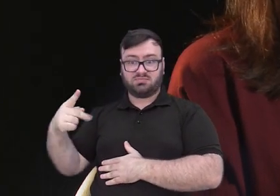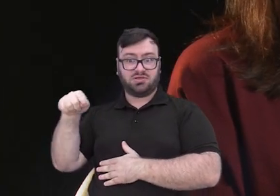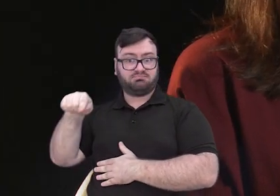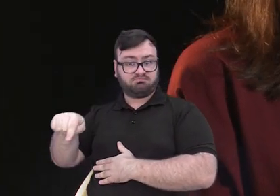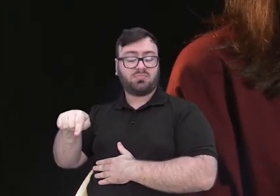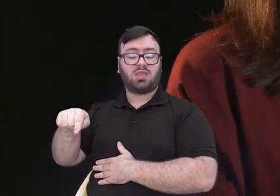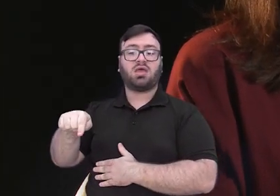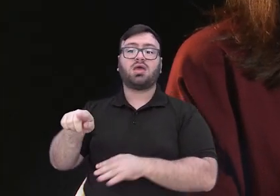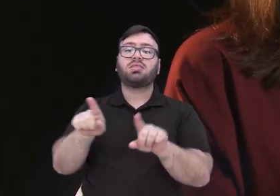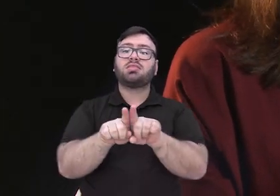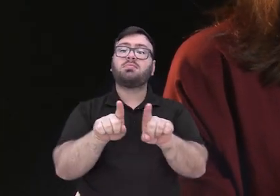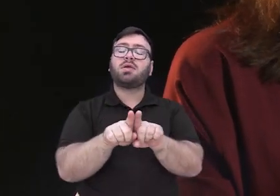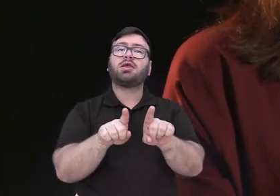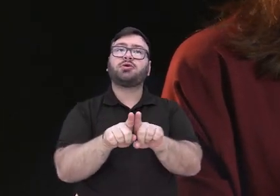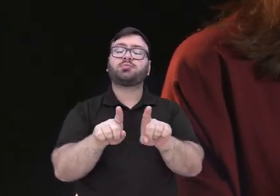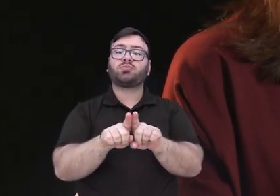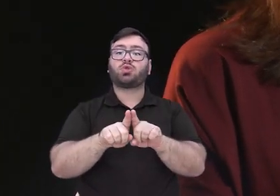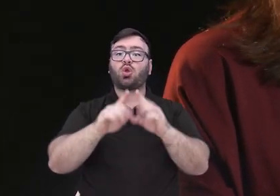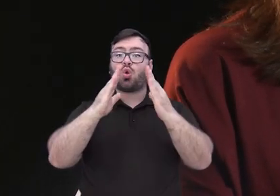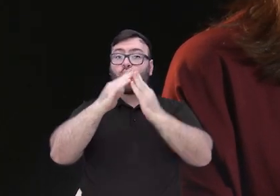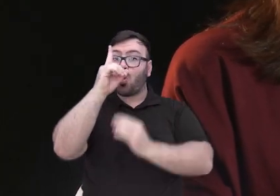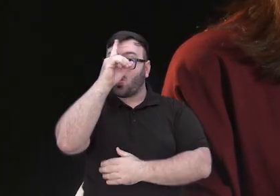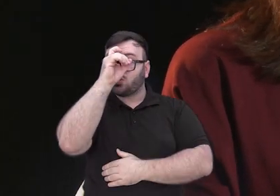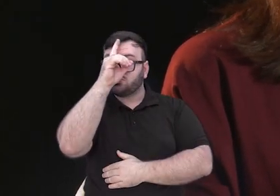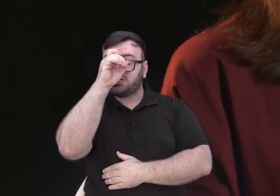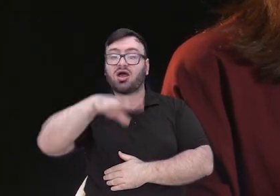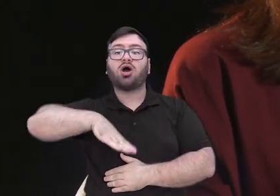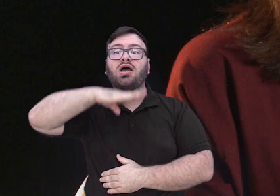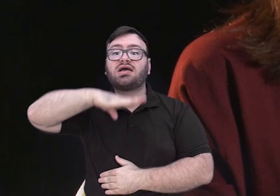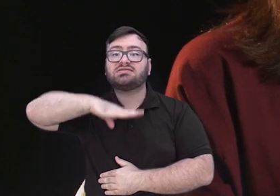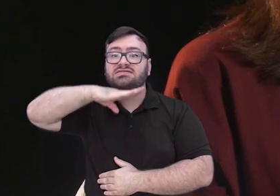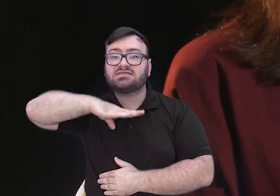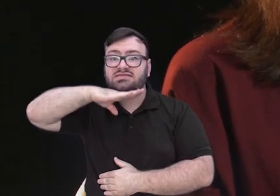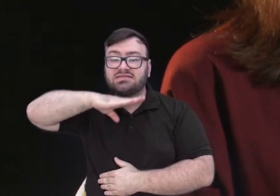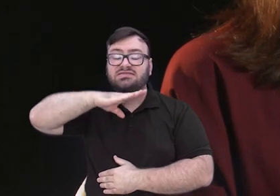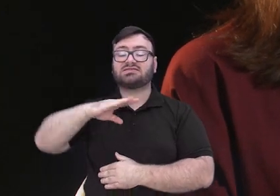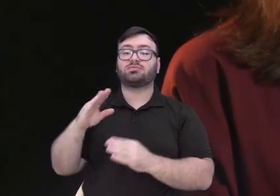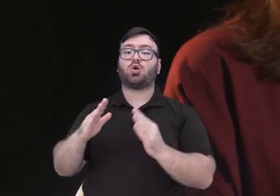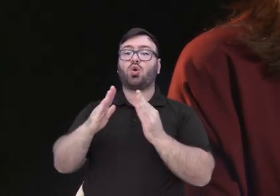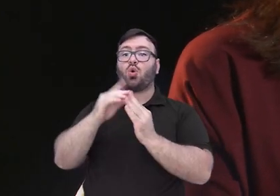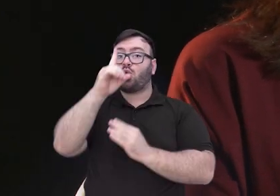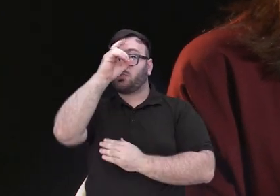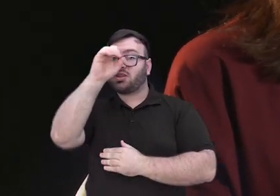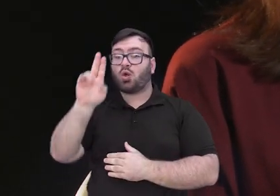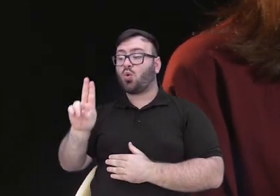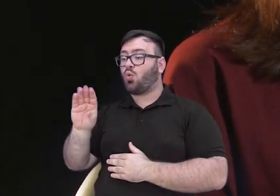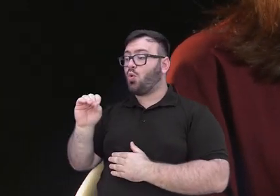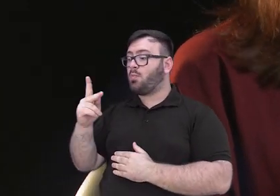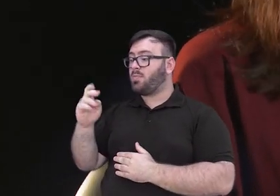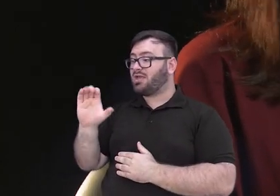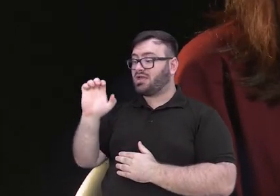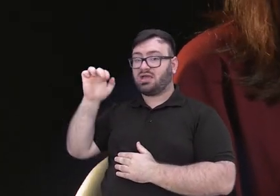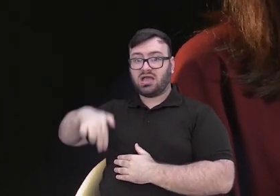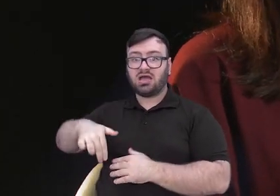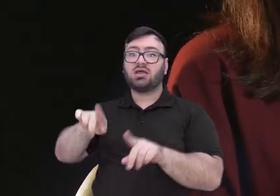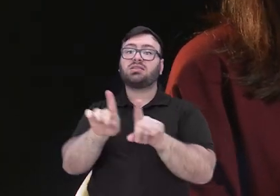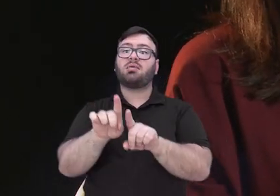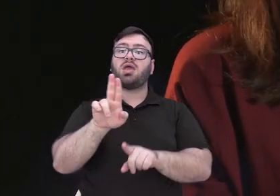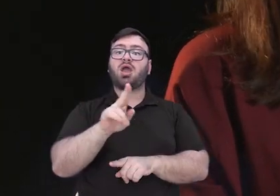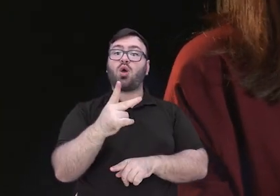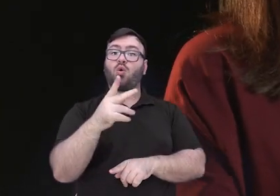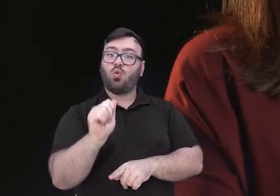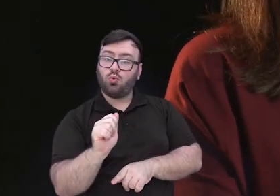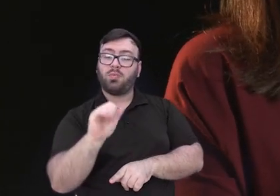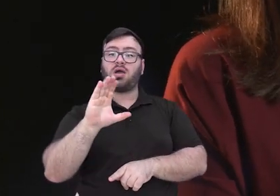Oeste do Paraná, o Hospital de Assis Chateaubriand, o Hospital Moacir Miqueleto, a UOPECAM, a UPA, o